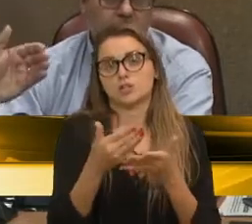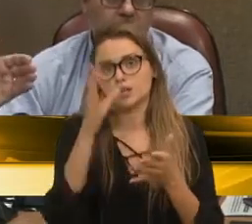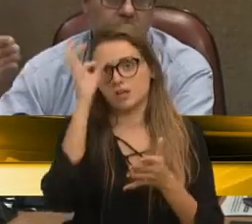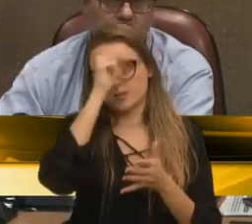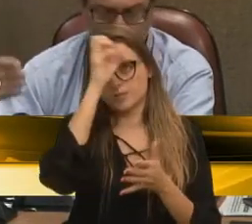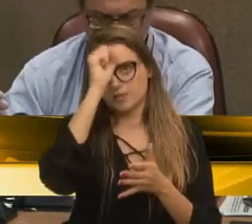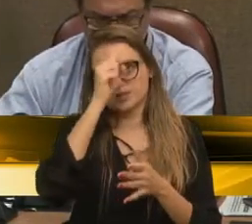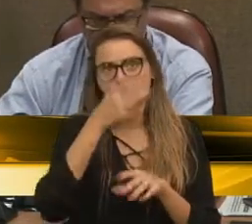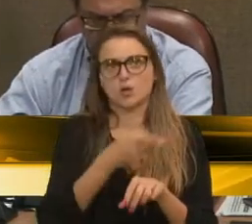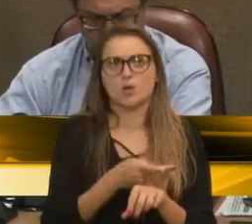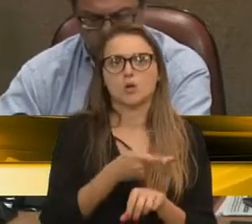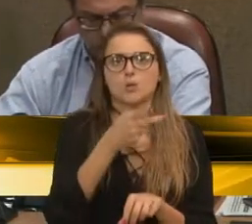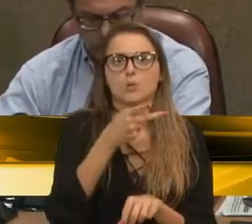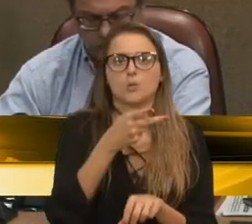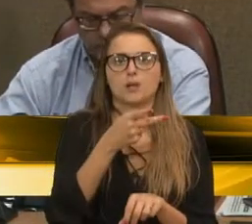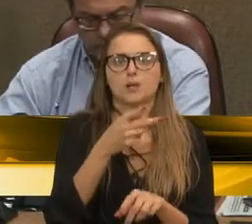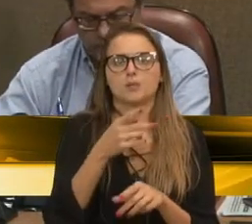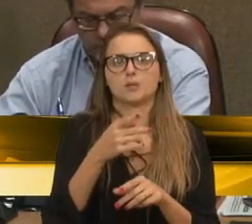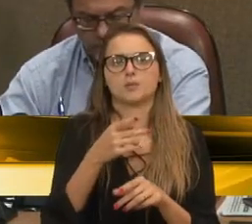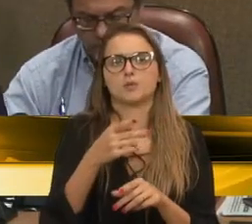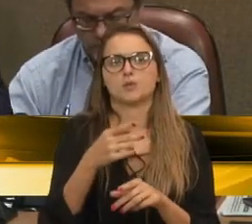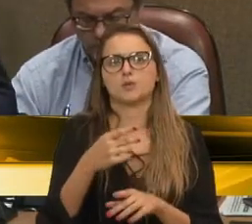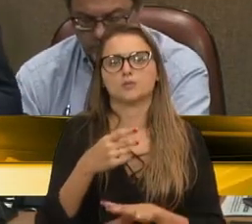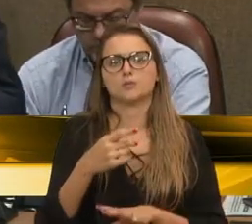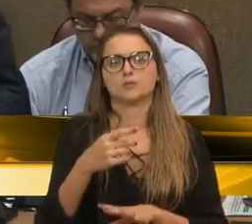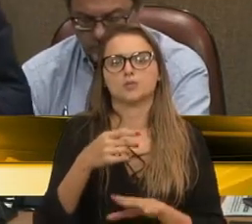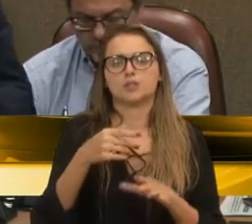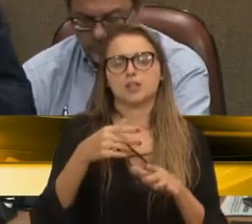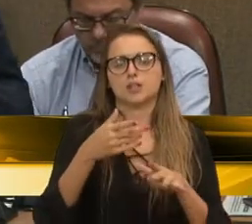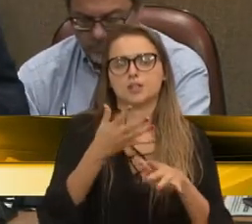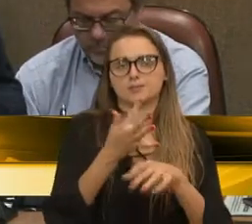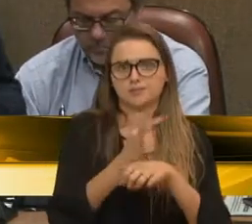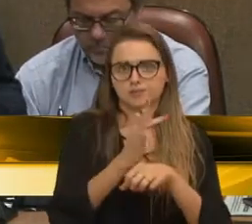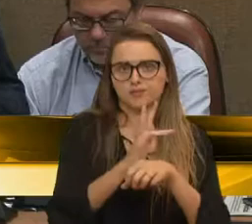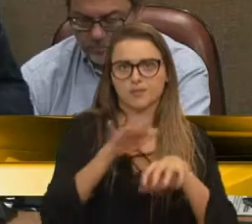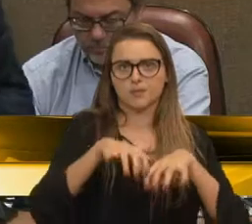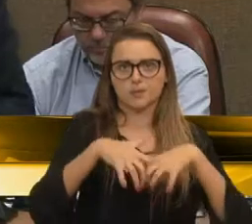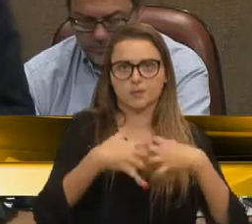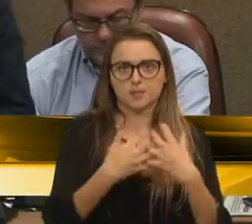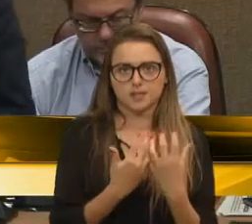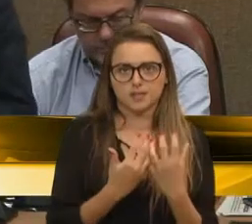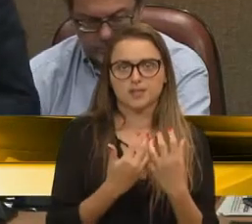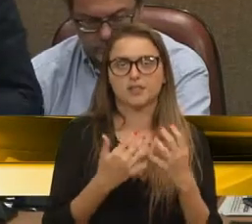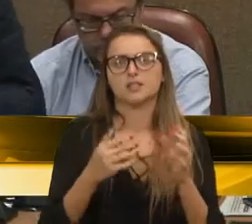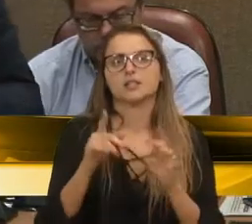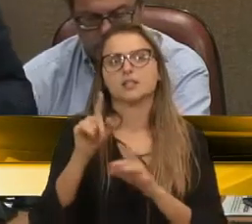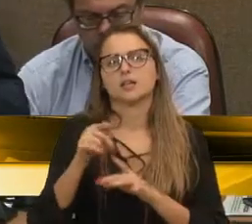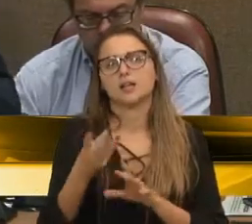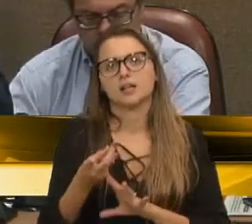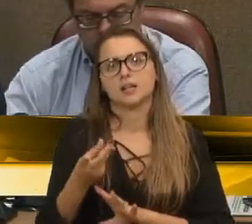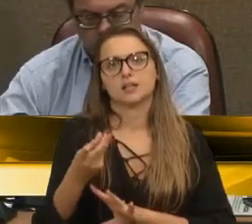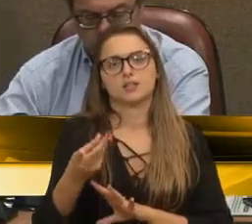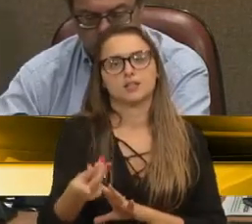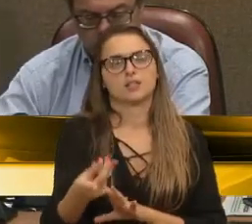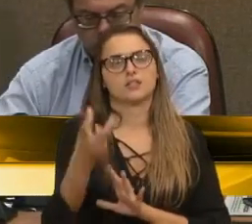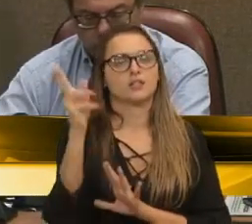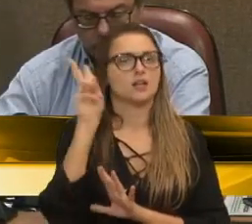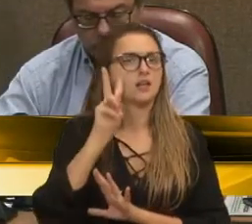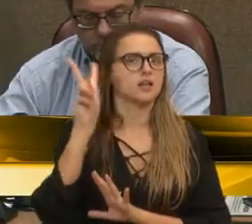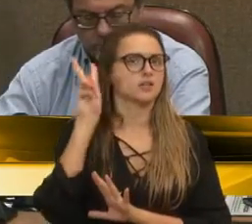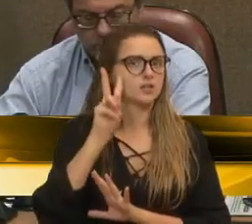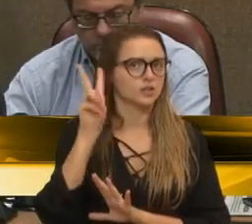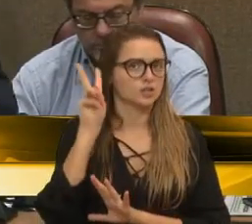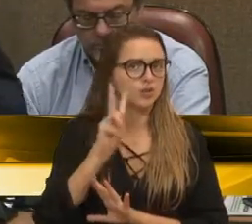a Comenda Mérito Raul Randon de Metal Mecânica tem este objetivo. Primeiro, perenizar a história e o